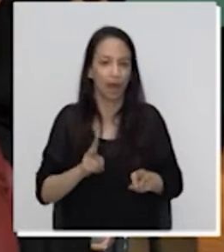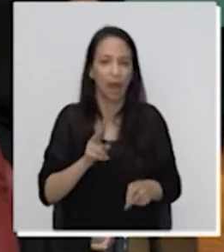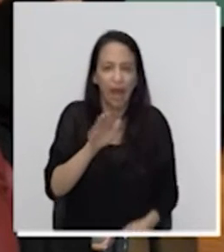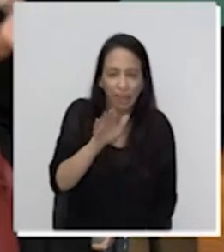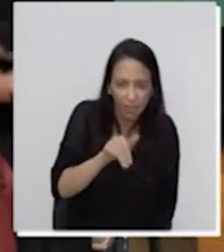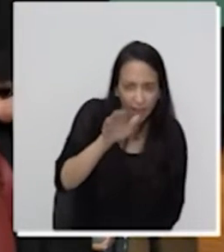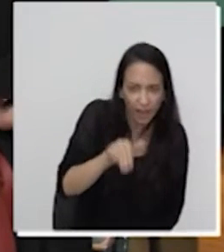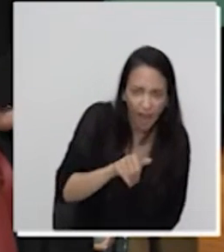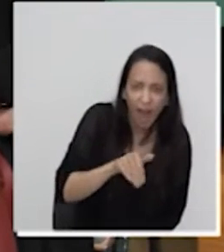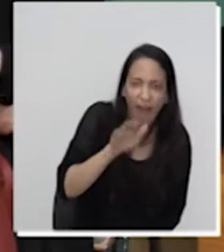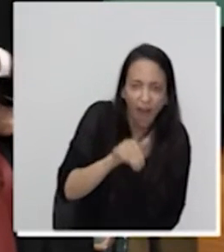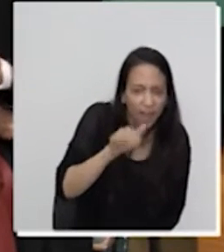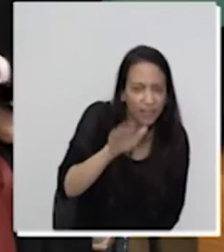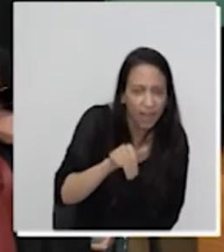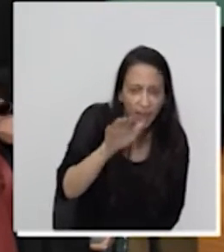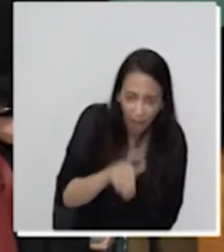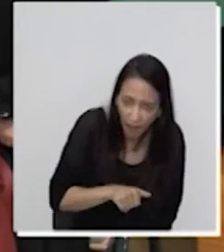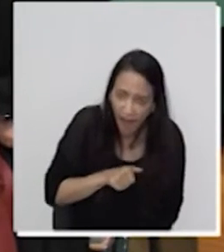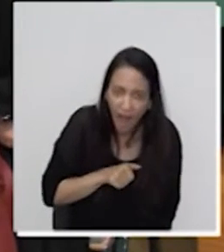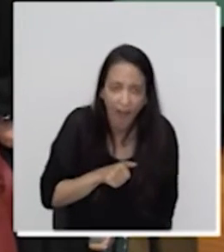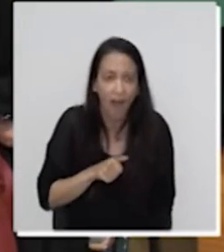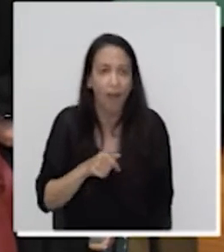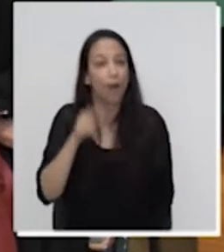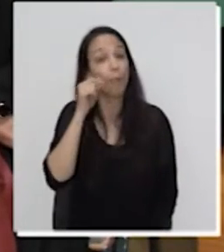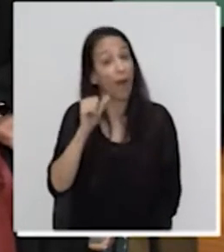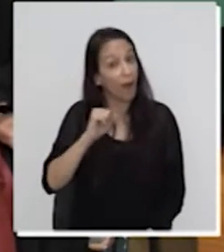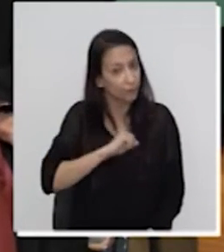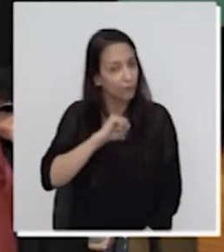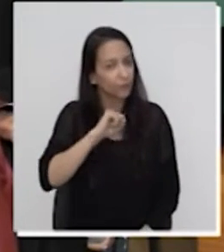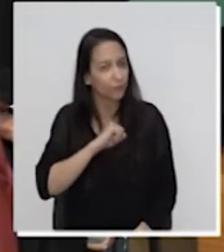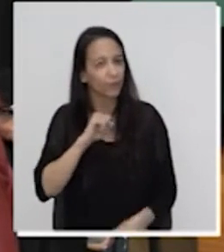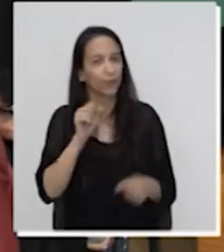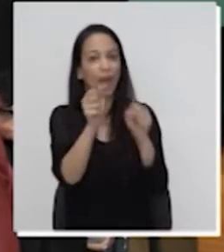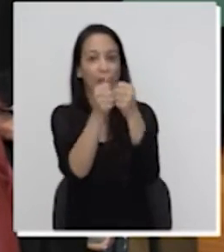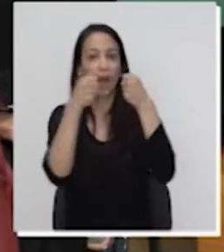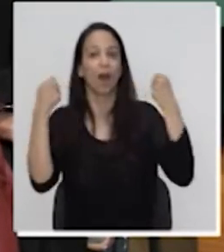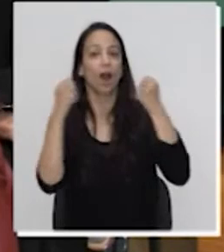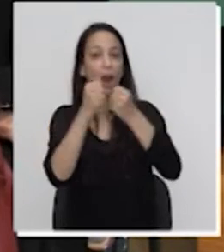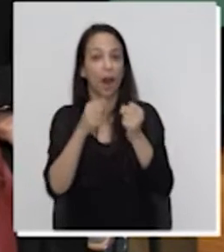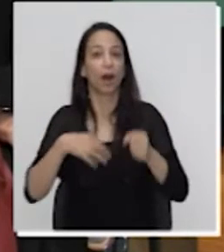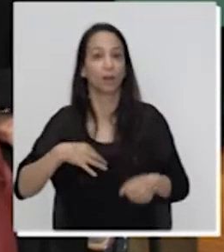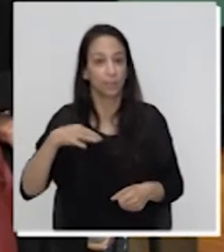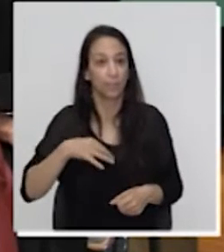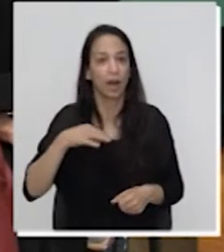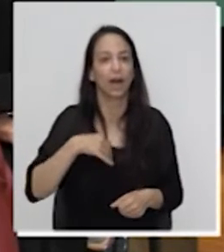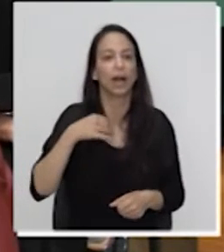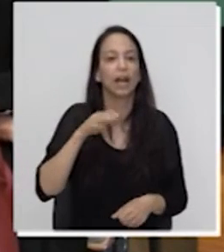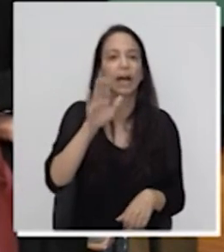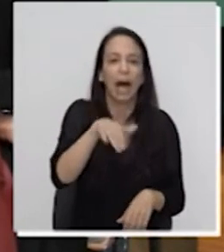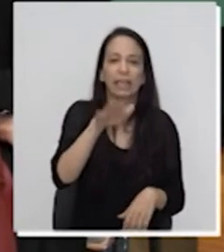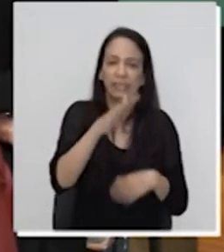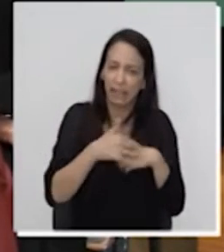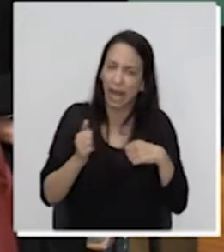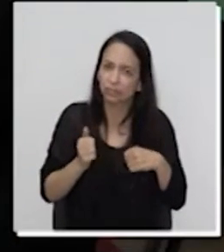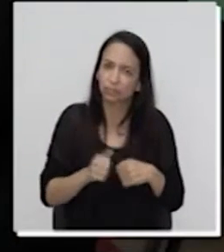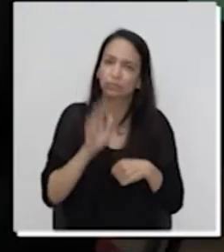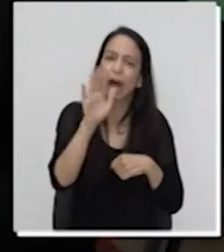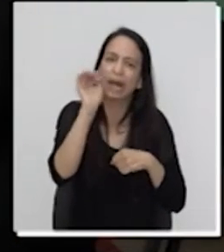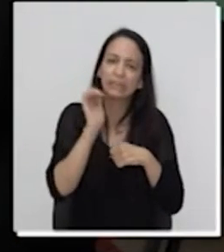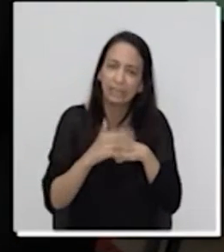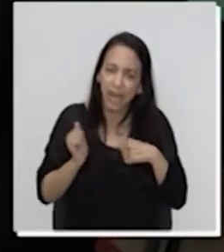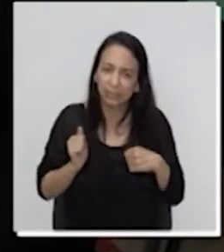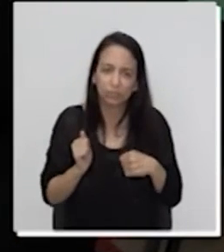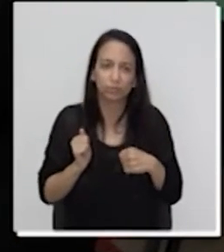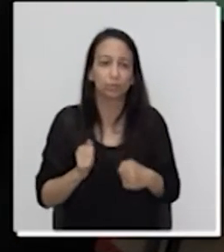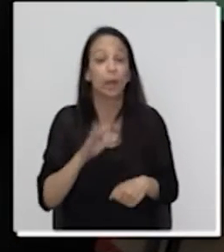anda cá. O meu pai ao pé do guarda-fato. bicho gato, o bicho gato. A minha